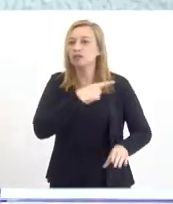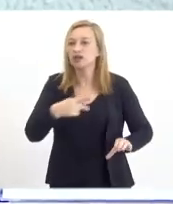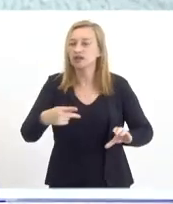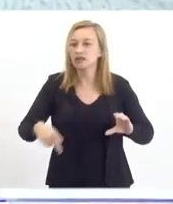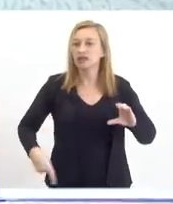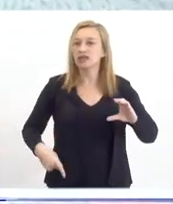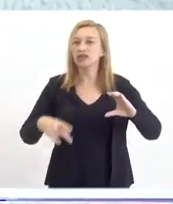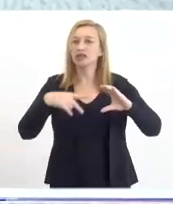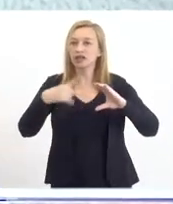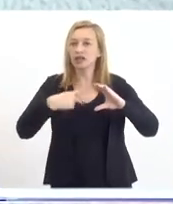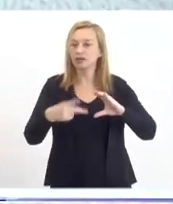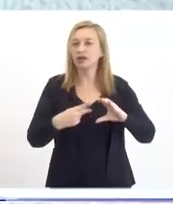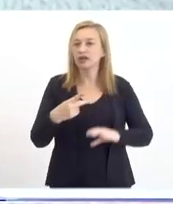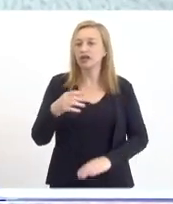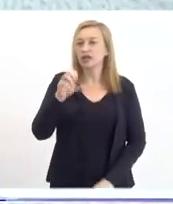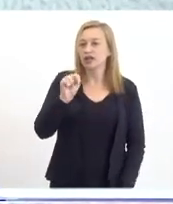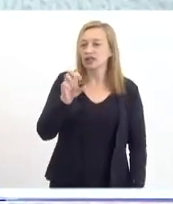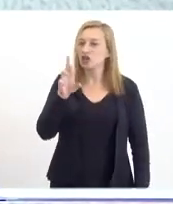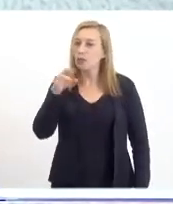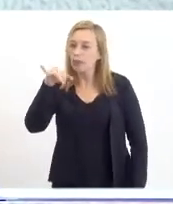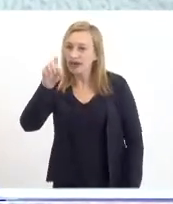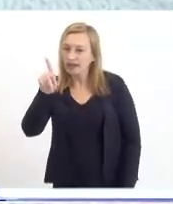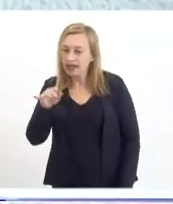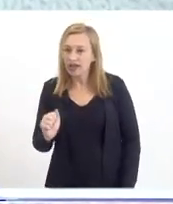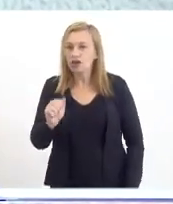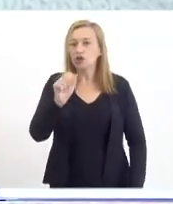Seropédica, Hugo Pereira.